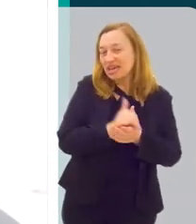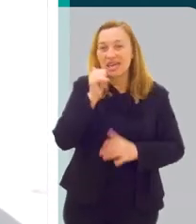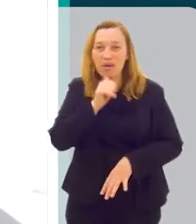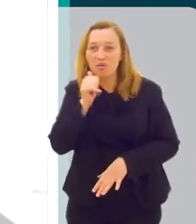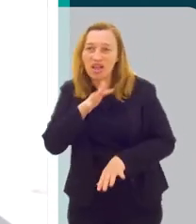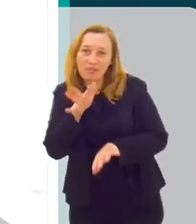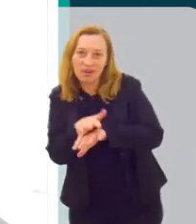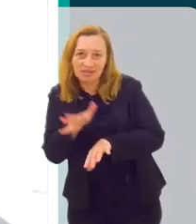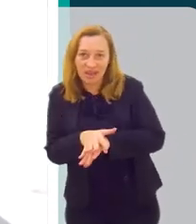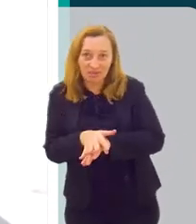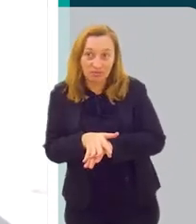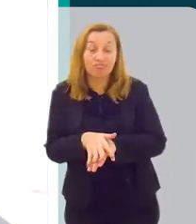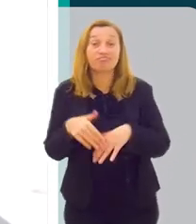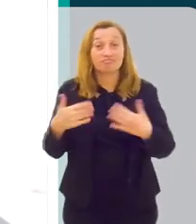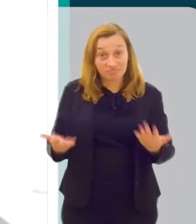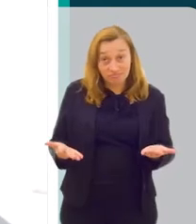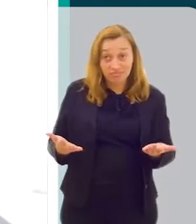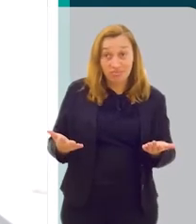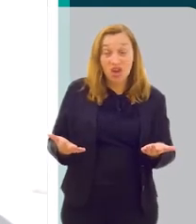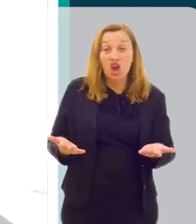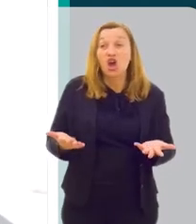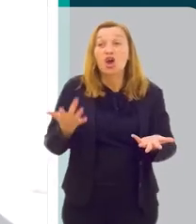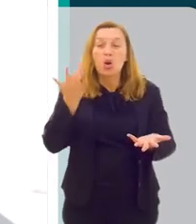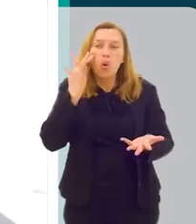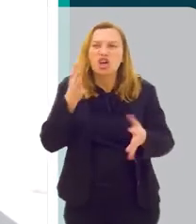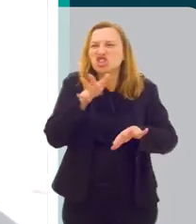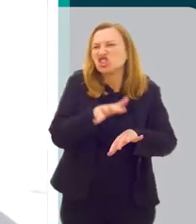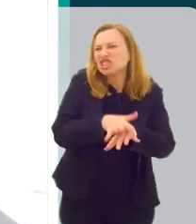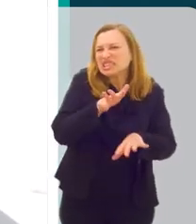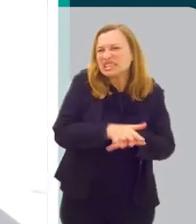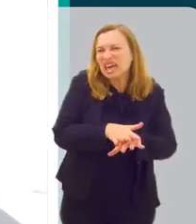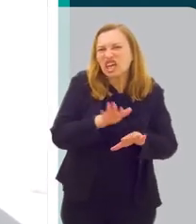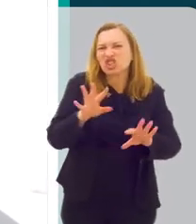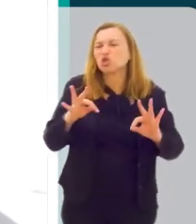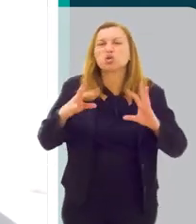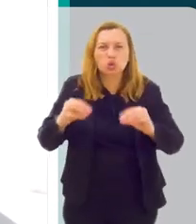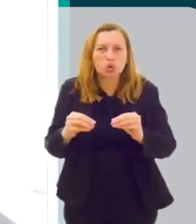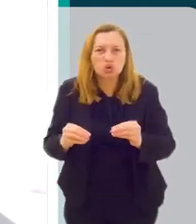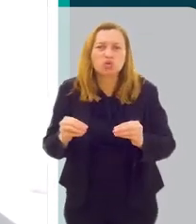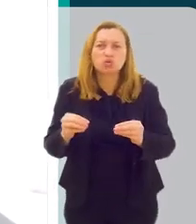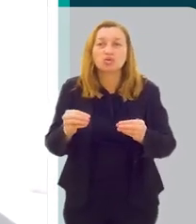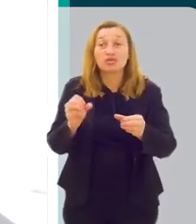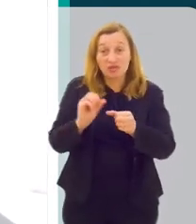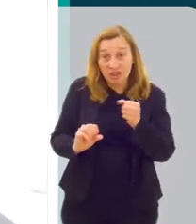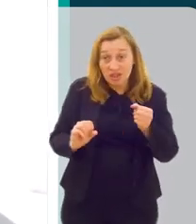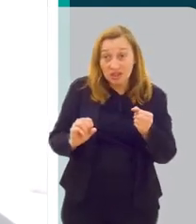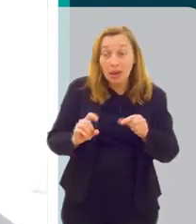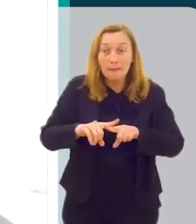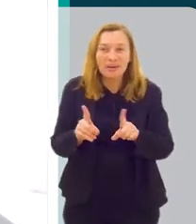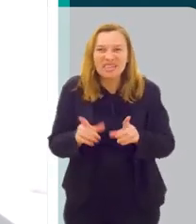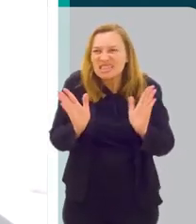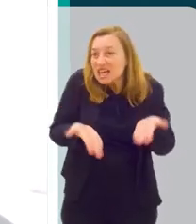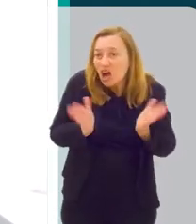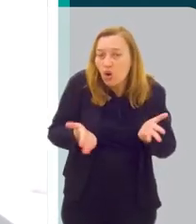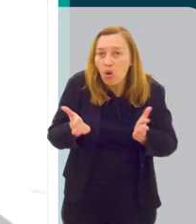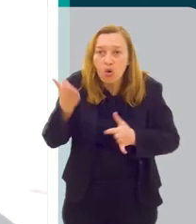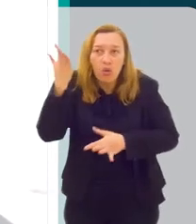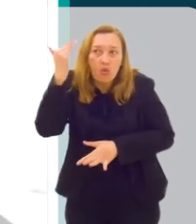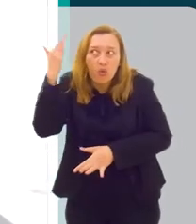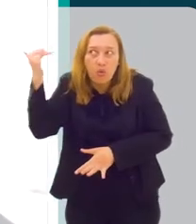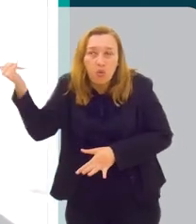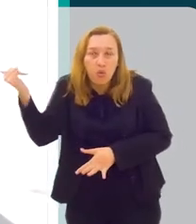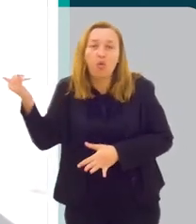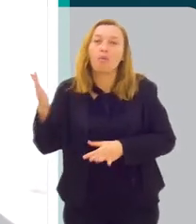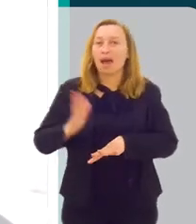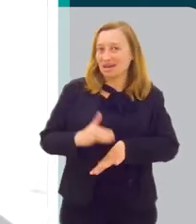para casar e a mulher para ter relações sexuais. Então, acho que sexo todo mundo sempre fez. Só que acho que